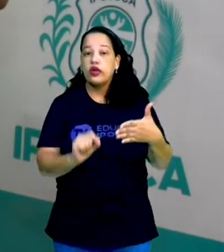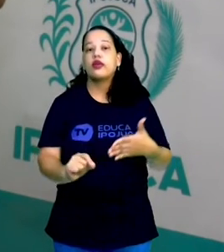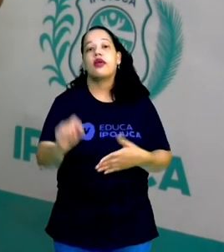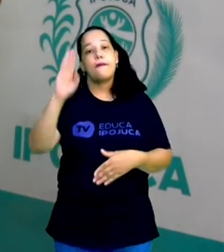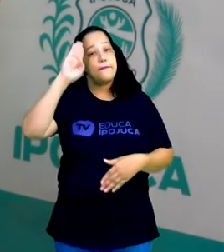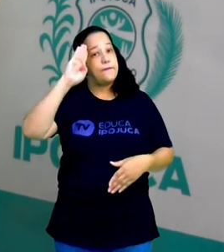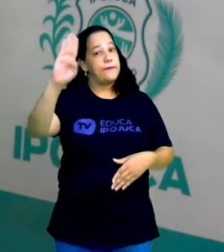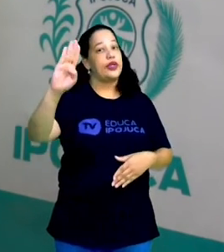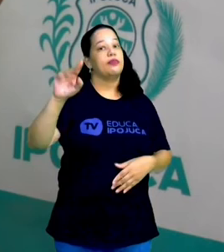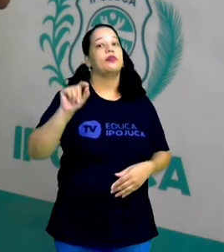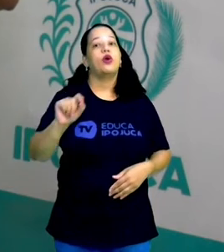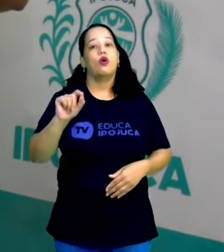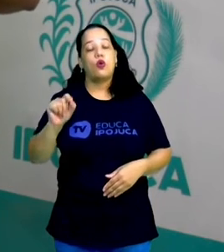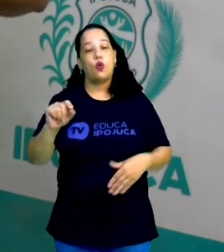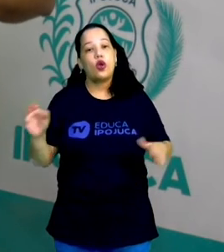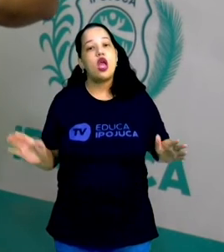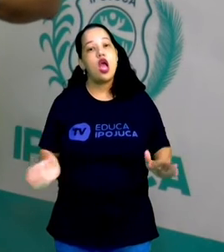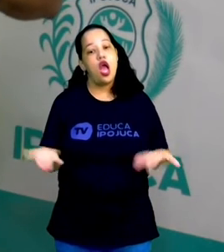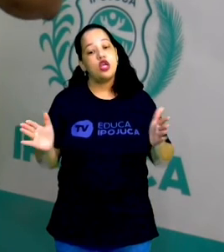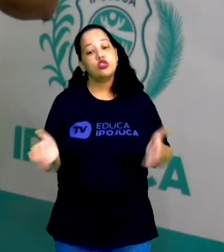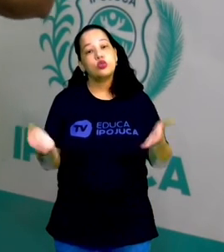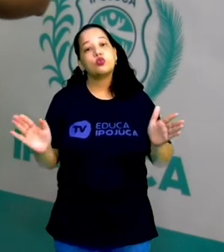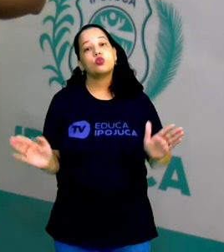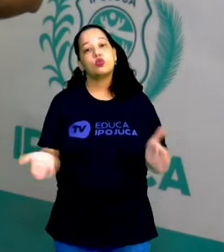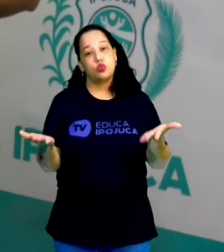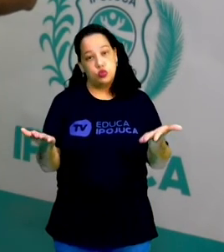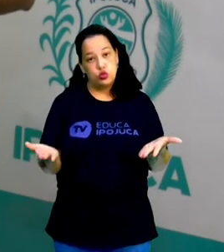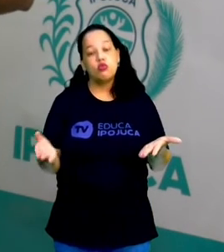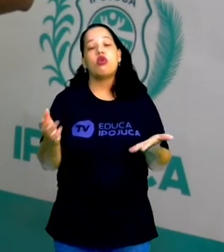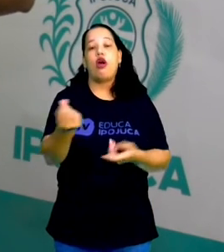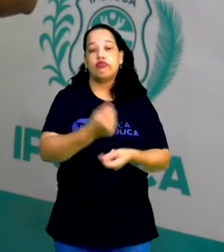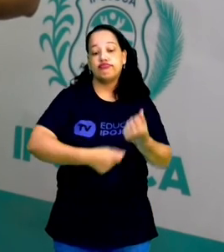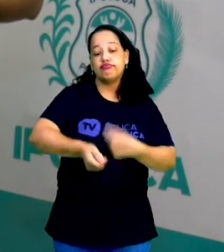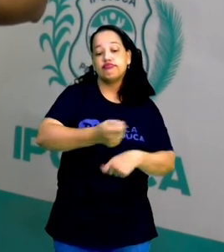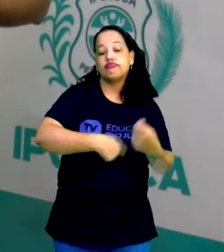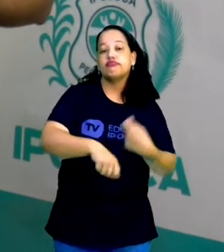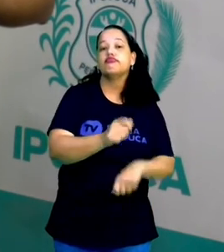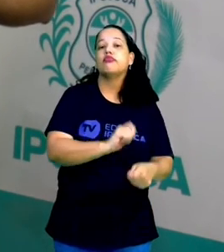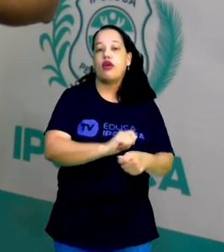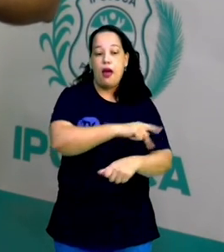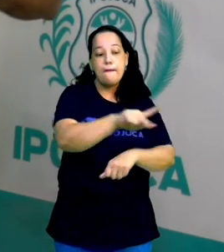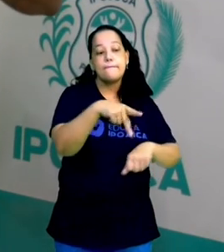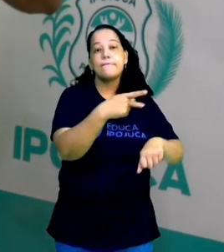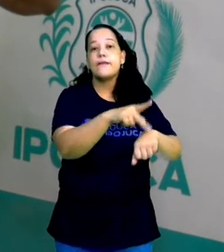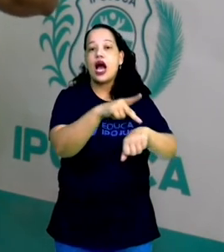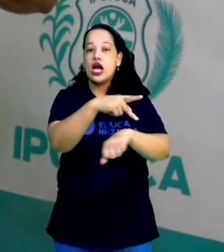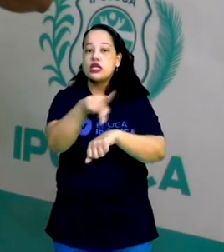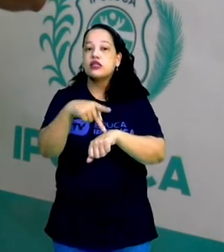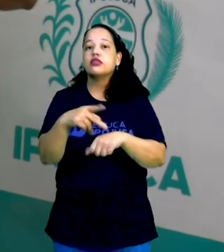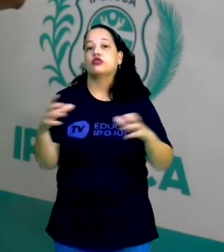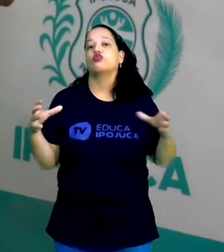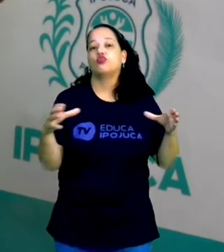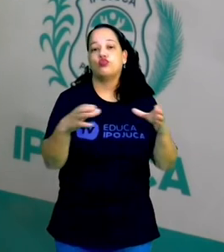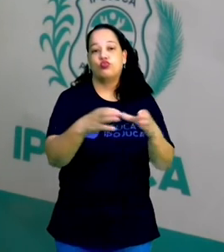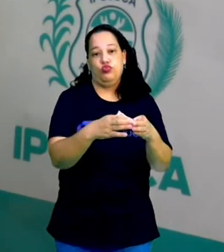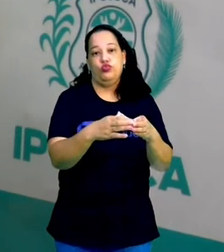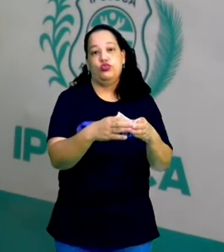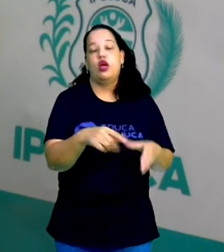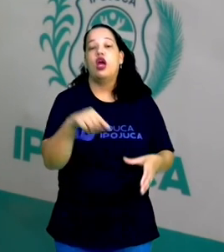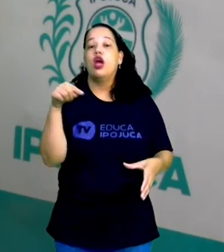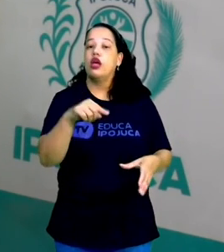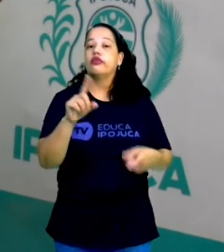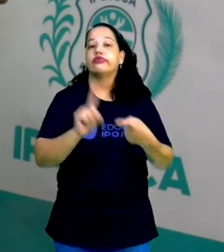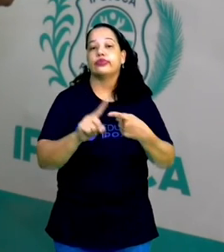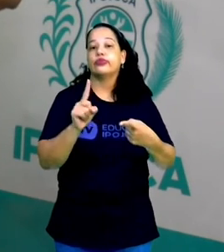estimular o aumento das trocas econômicas entre os países membros, além de atuar em